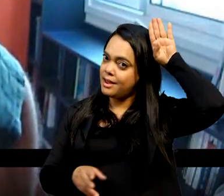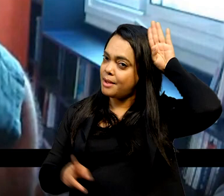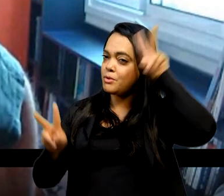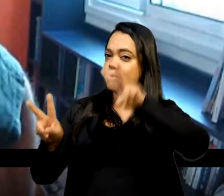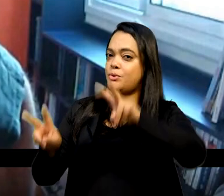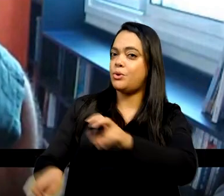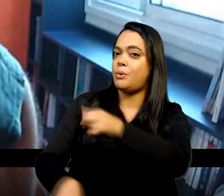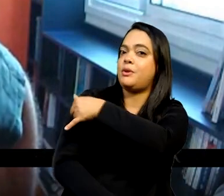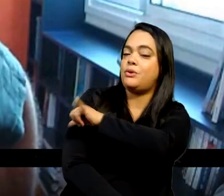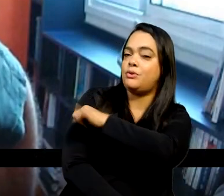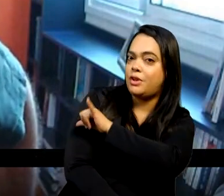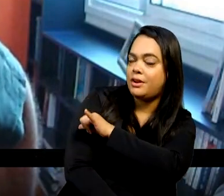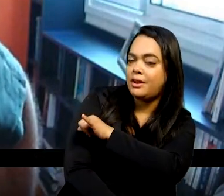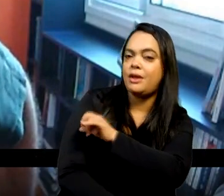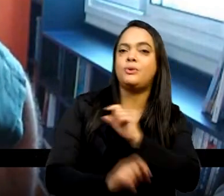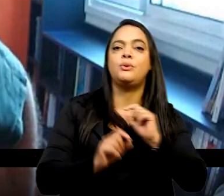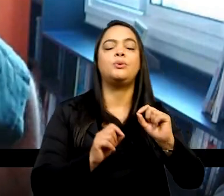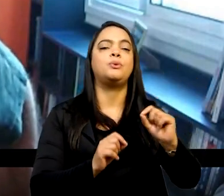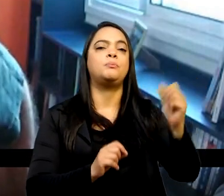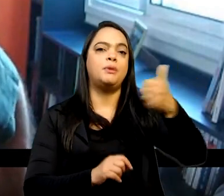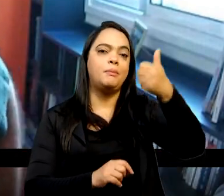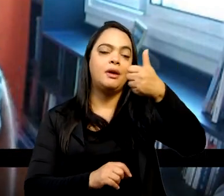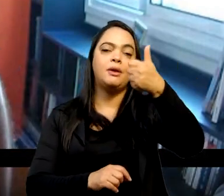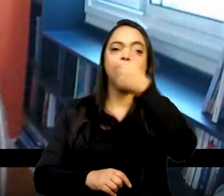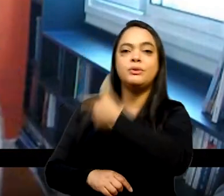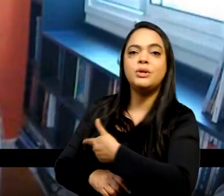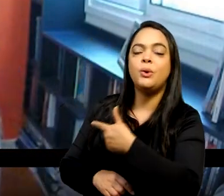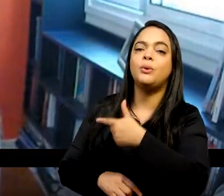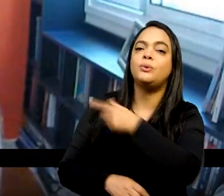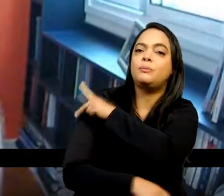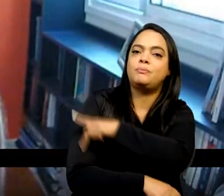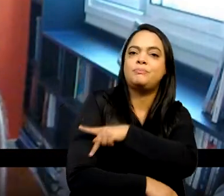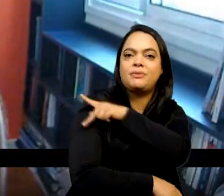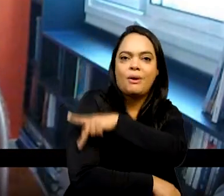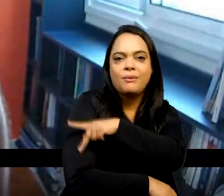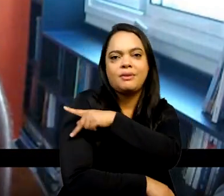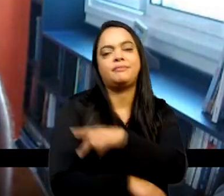do que no Piauí. E, assim sendo, também é mais